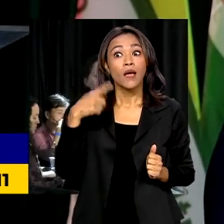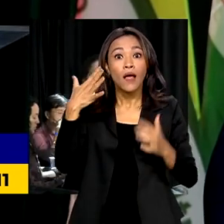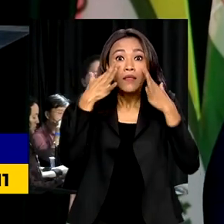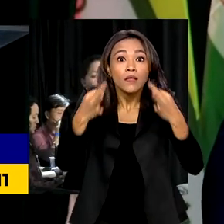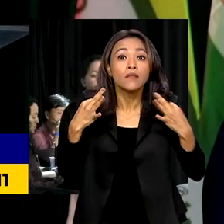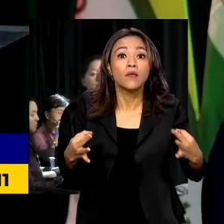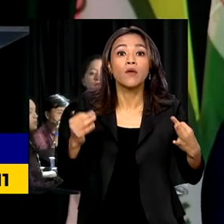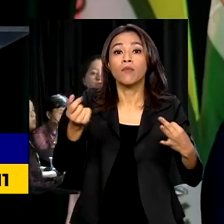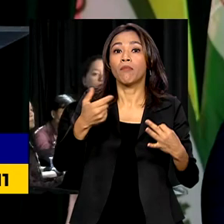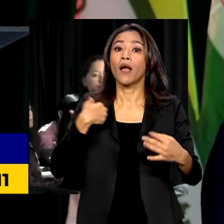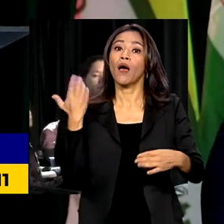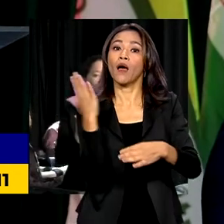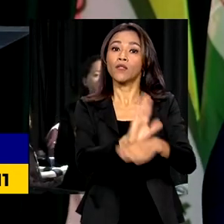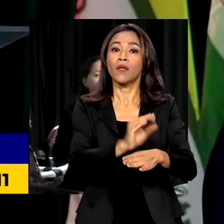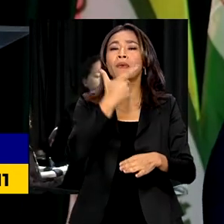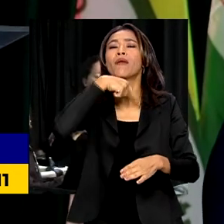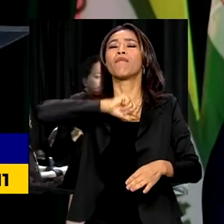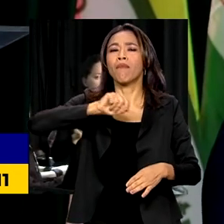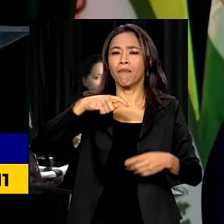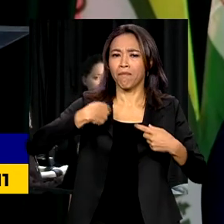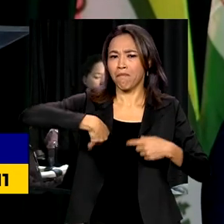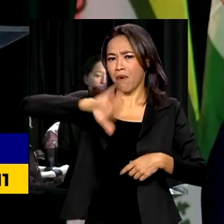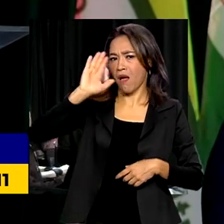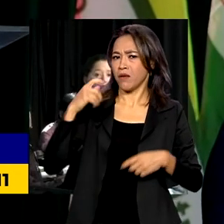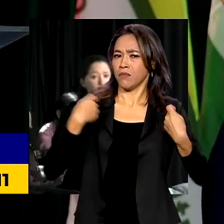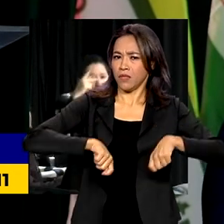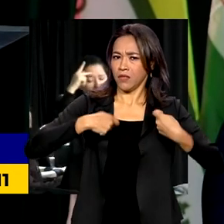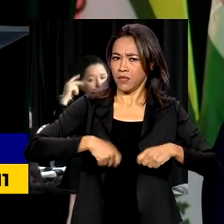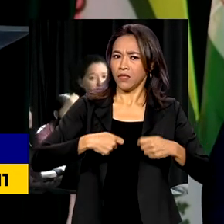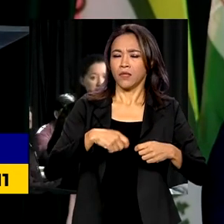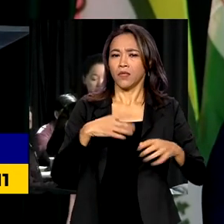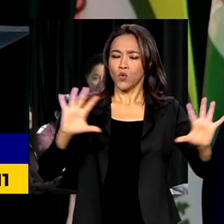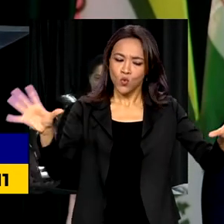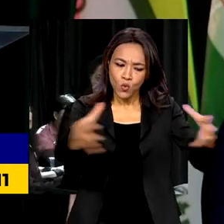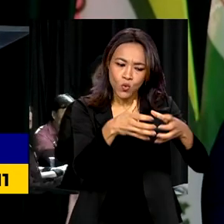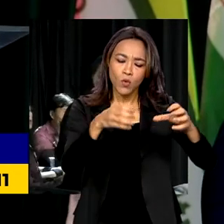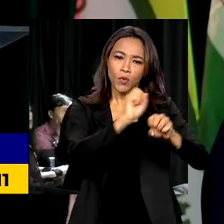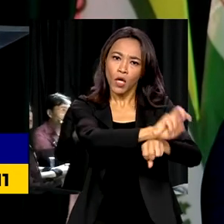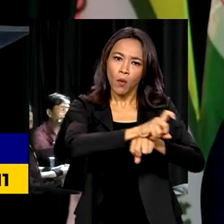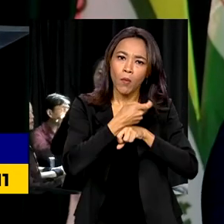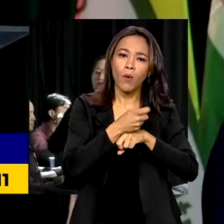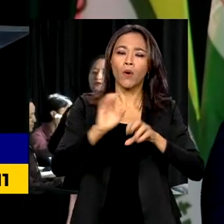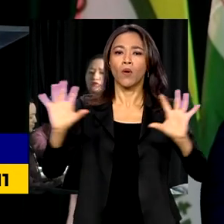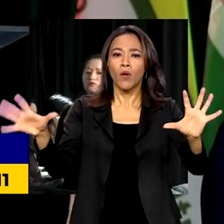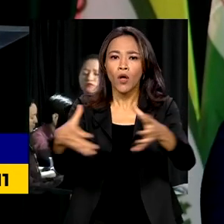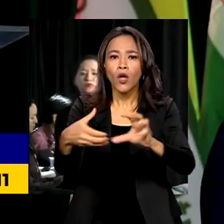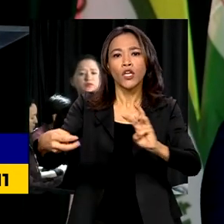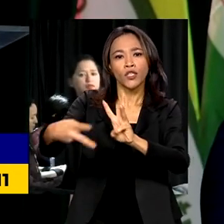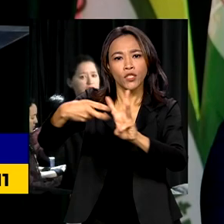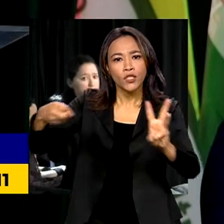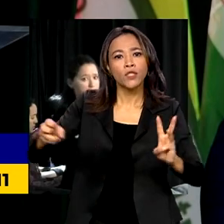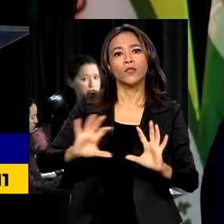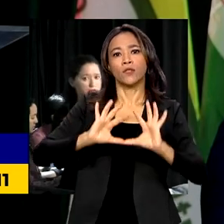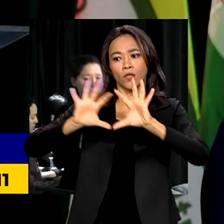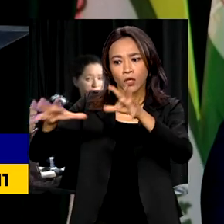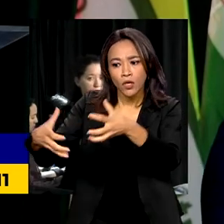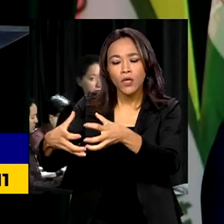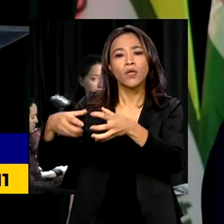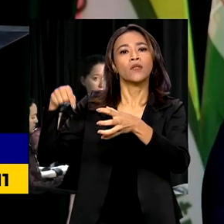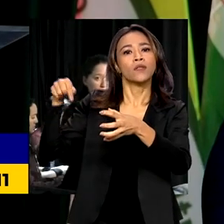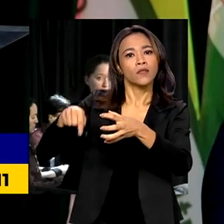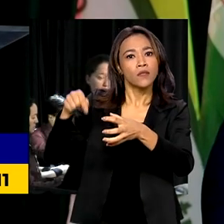mais precisa. Aqui atender as comunidades quilombolas, indígenas, atender aqui a população